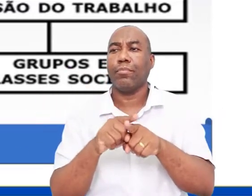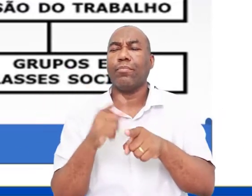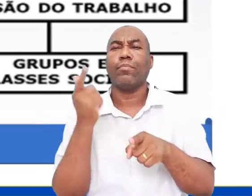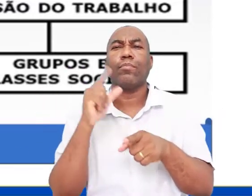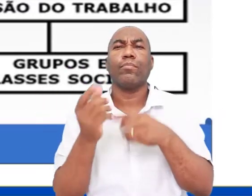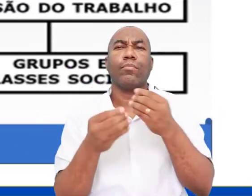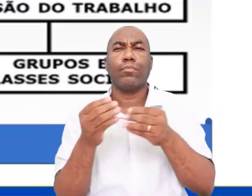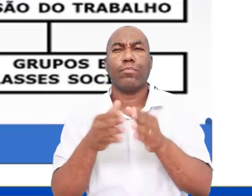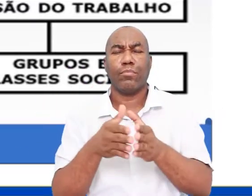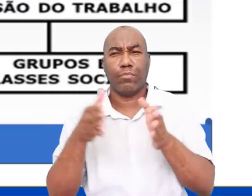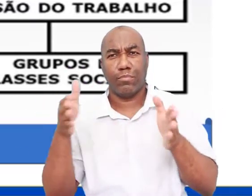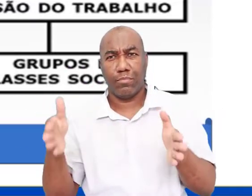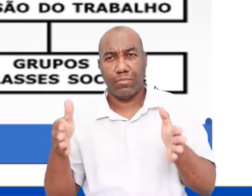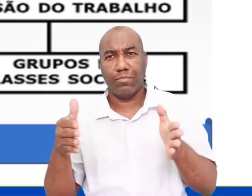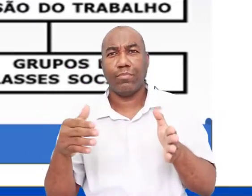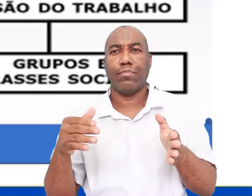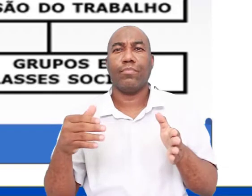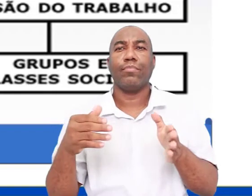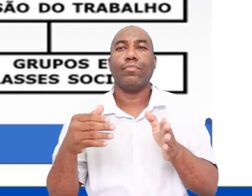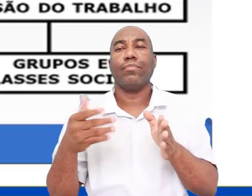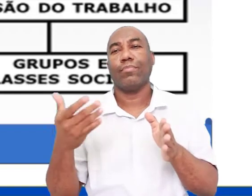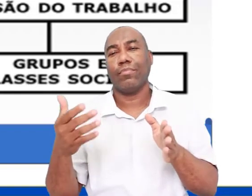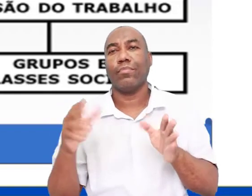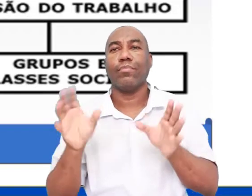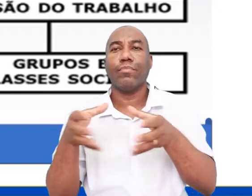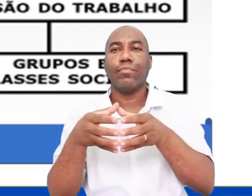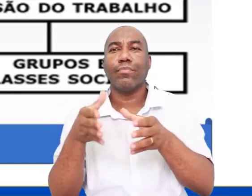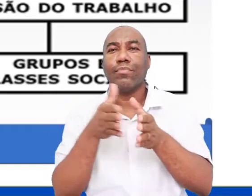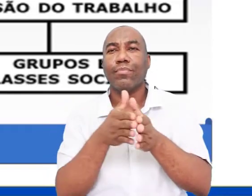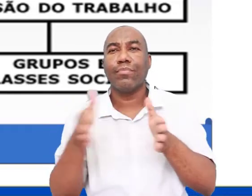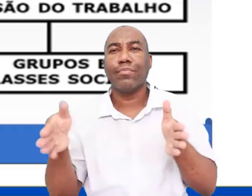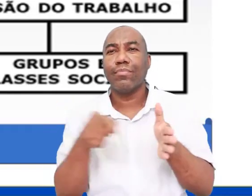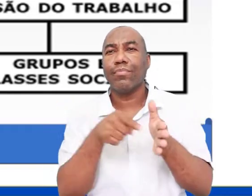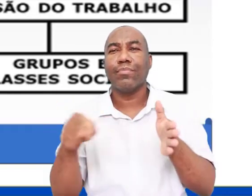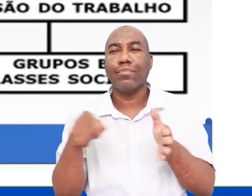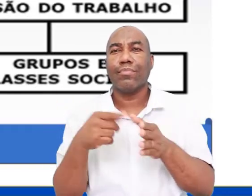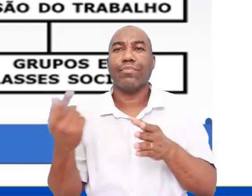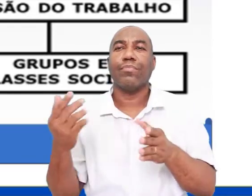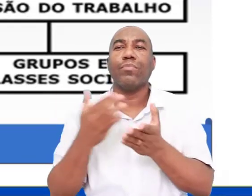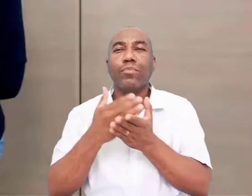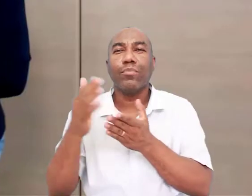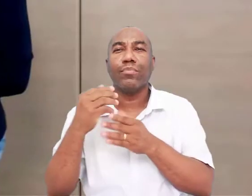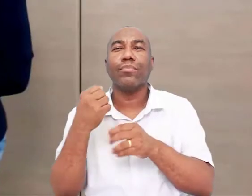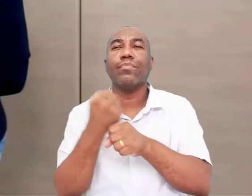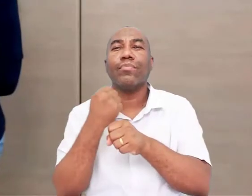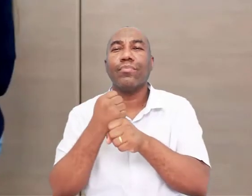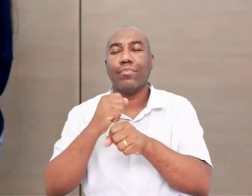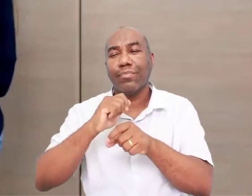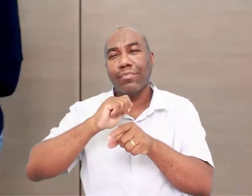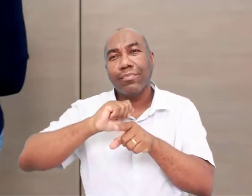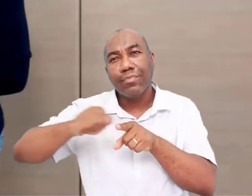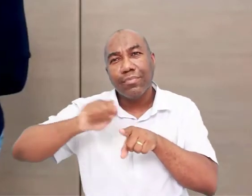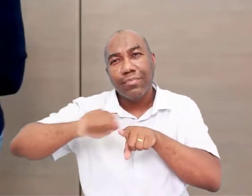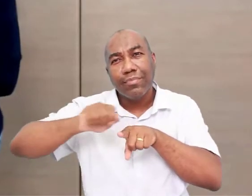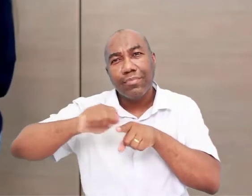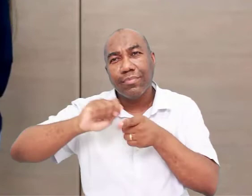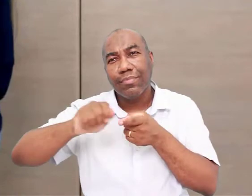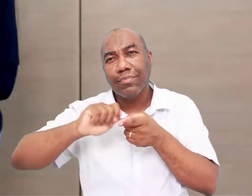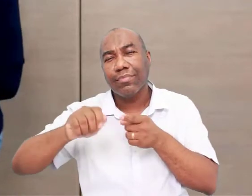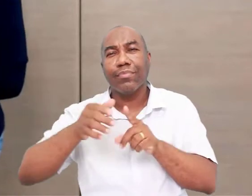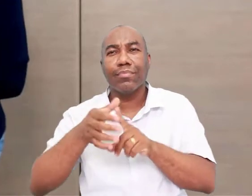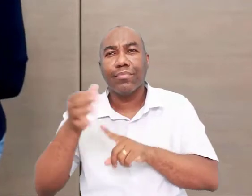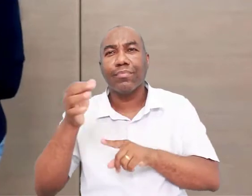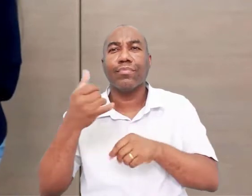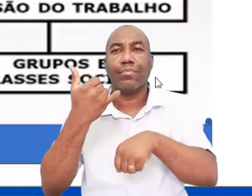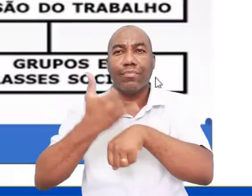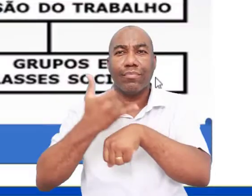período da pré-história, que é a Idade dos Metais, né? Que já é a fase de uma transformação bastante significativa, porque no